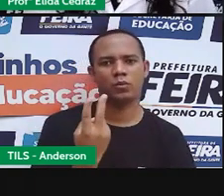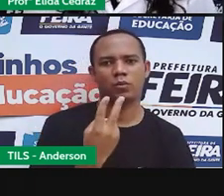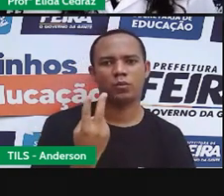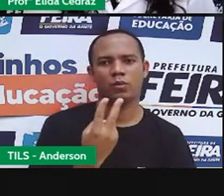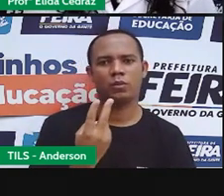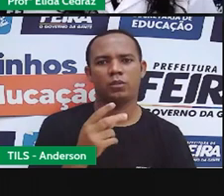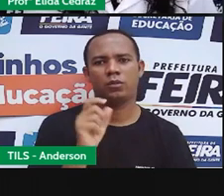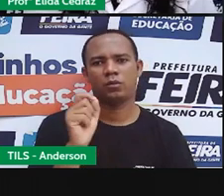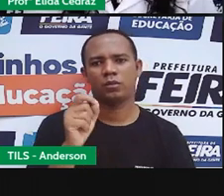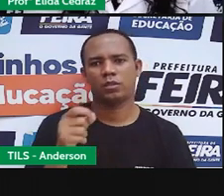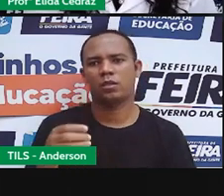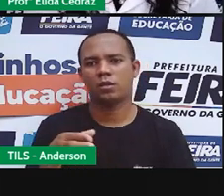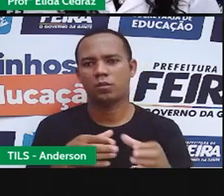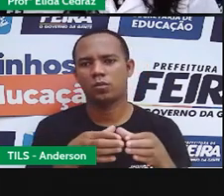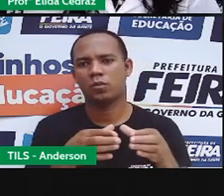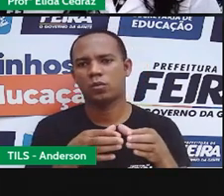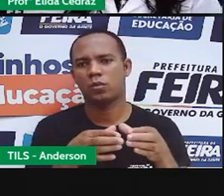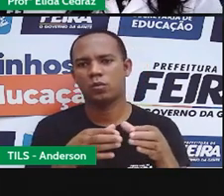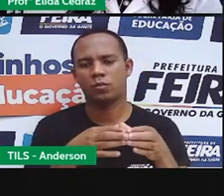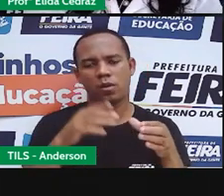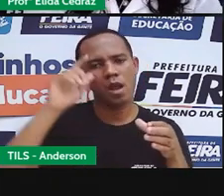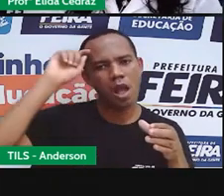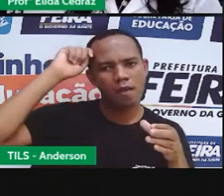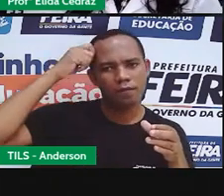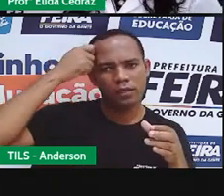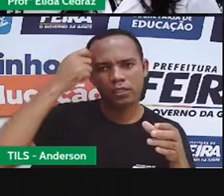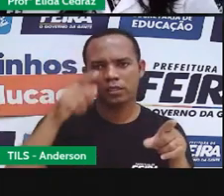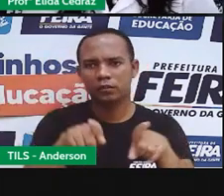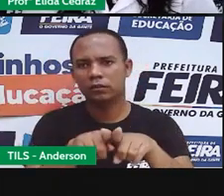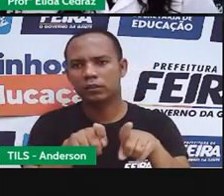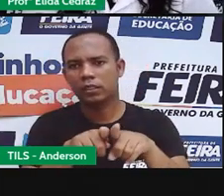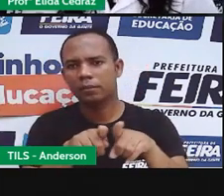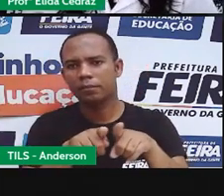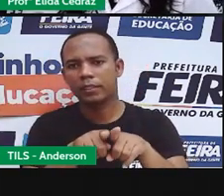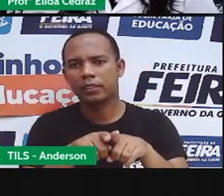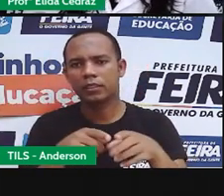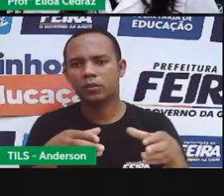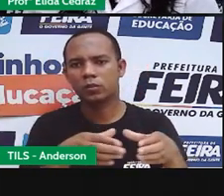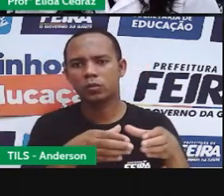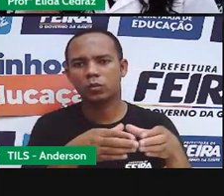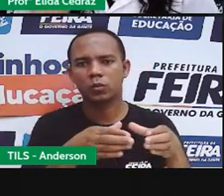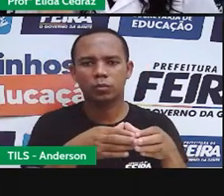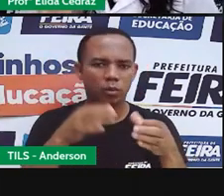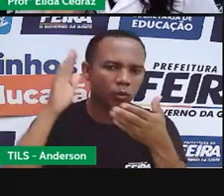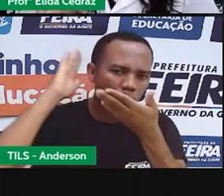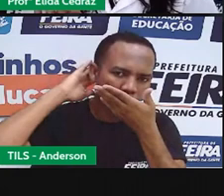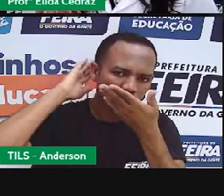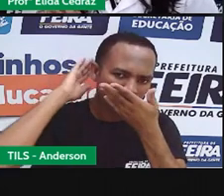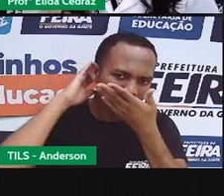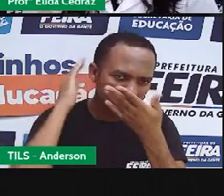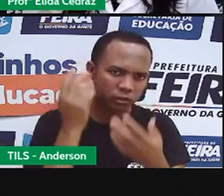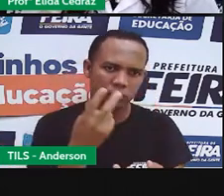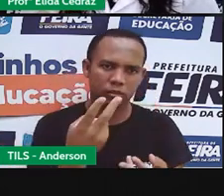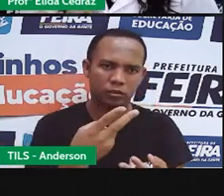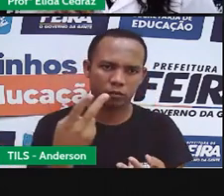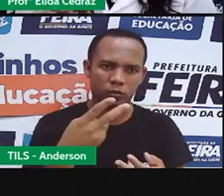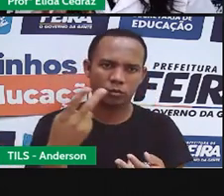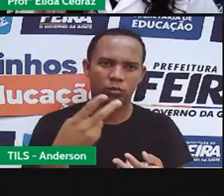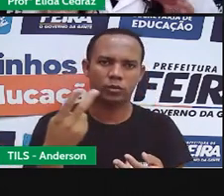O povo africano. E estamos estudando os povos indígenas. E eles,